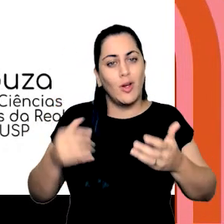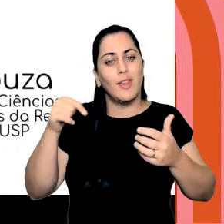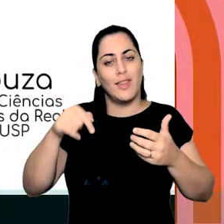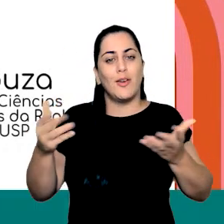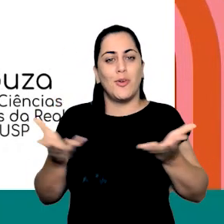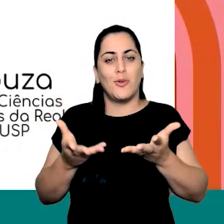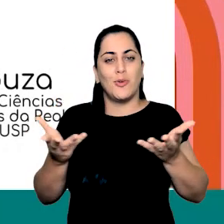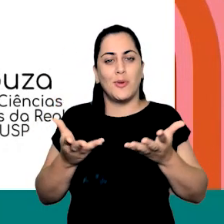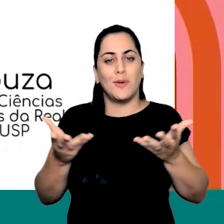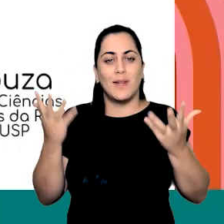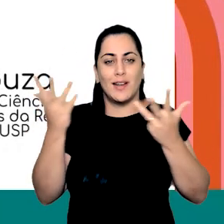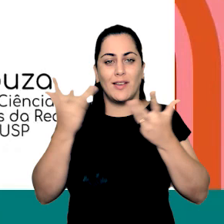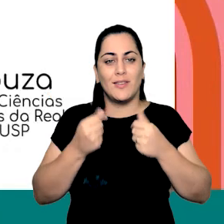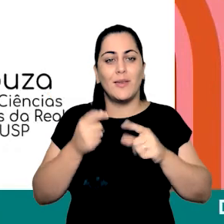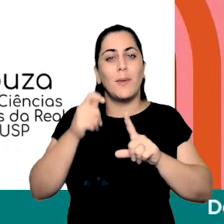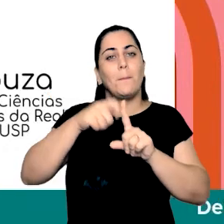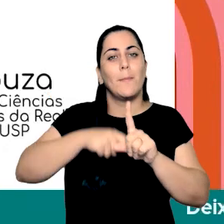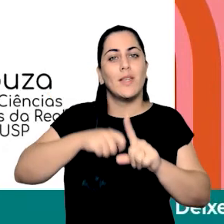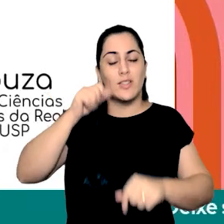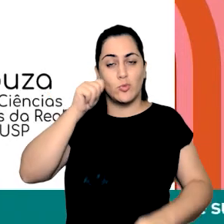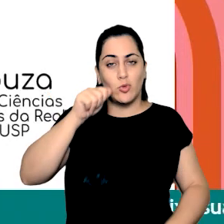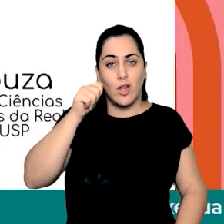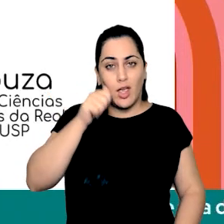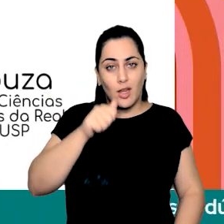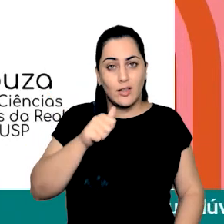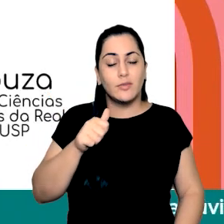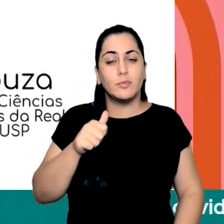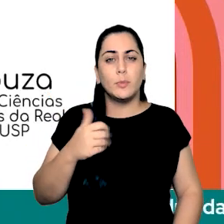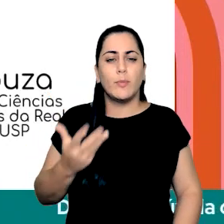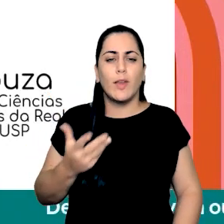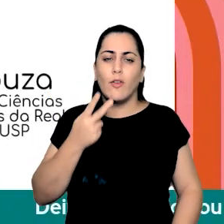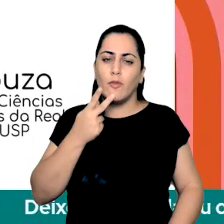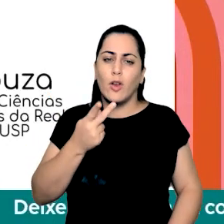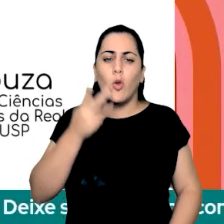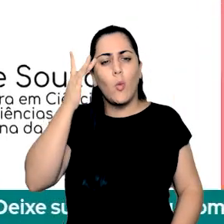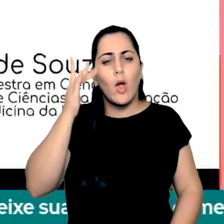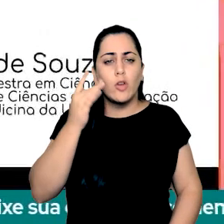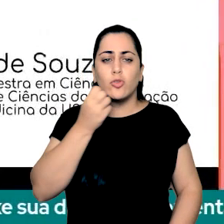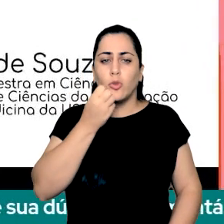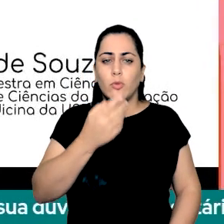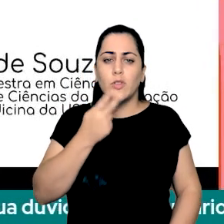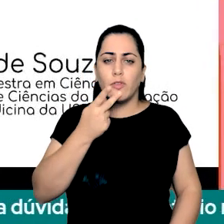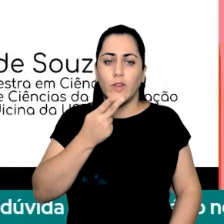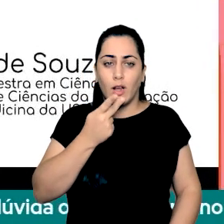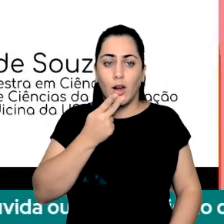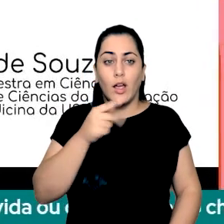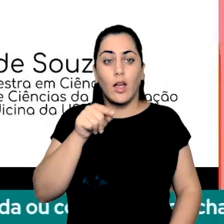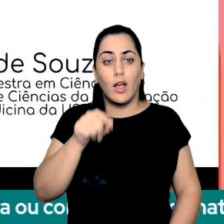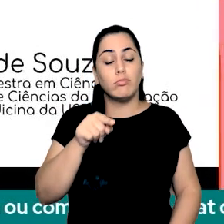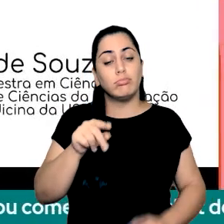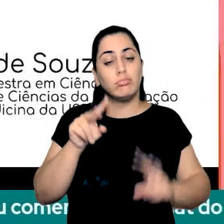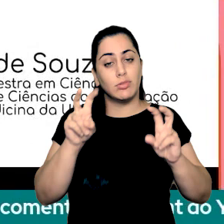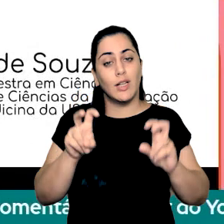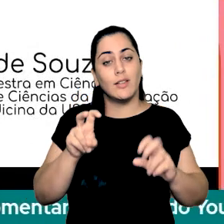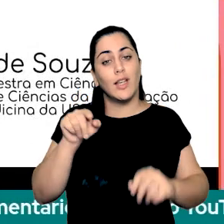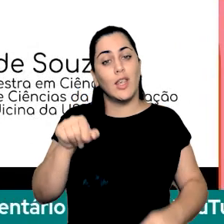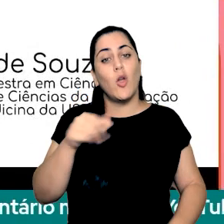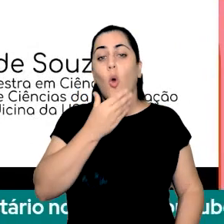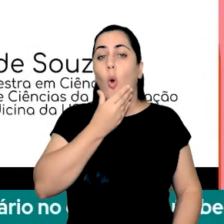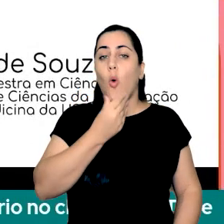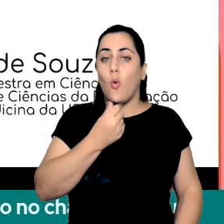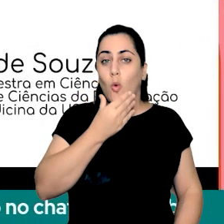aqui nesse momento maravilhoso, do mês das mulheres, e falou, eu acho que ia ser bem interessante você falar sobre isso, então foi um homem